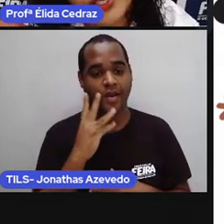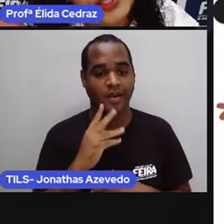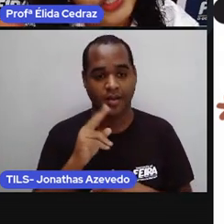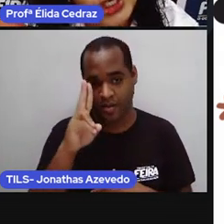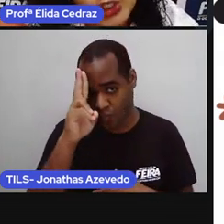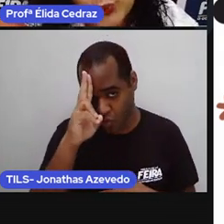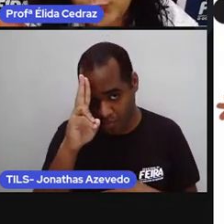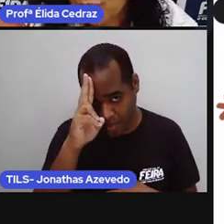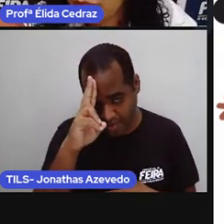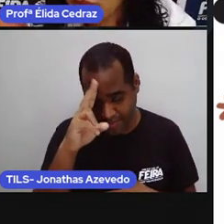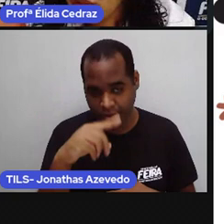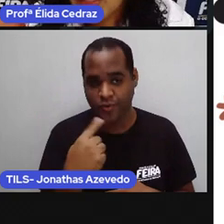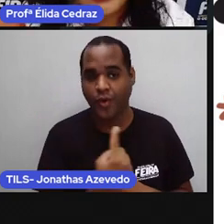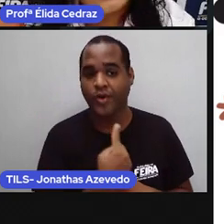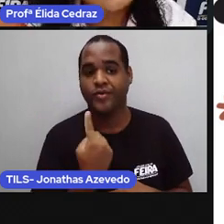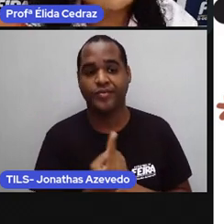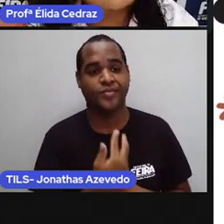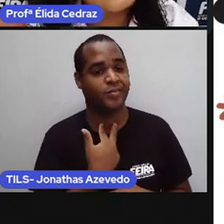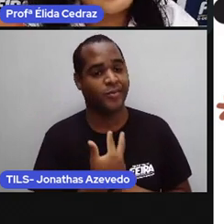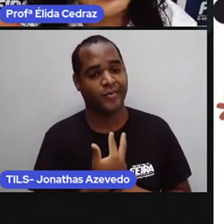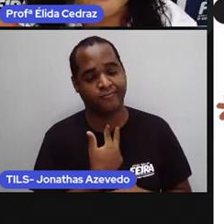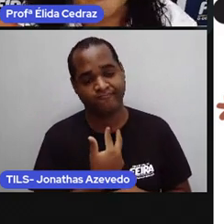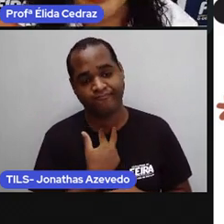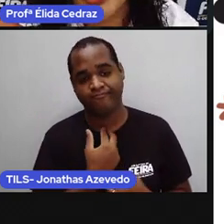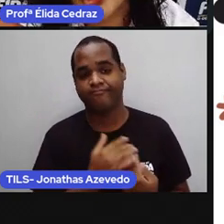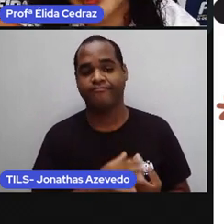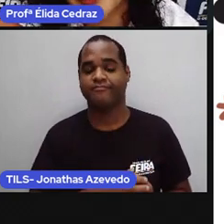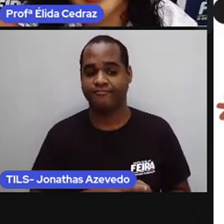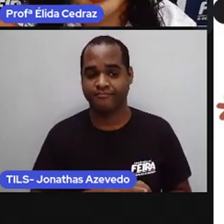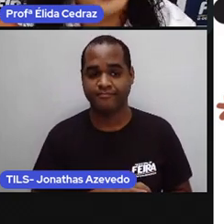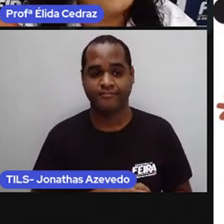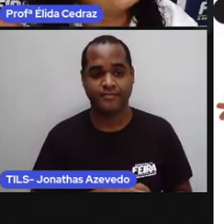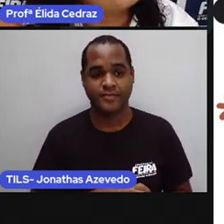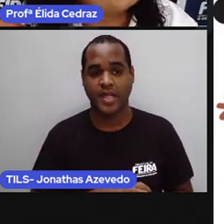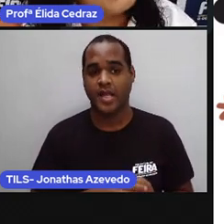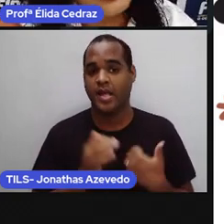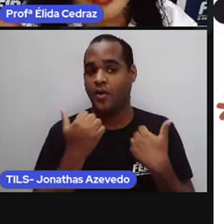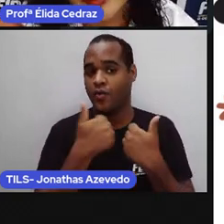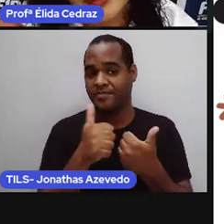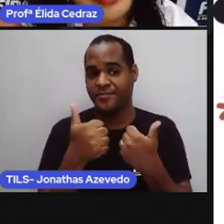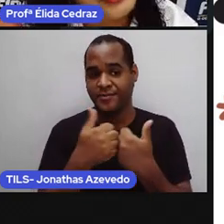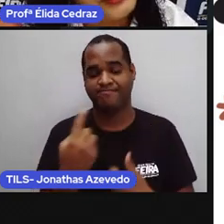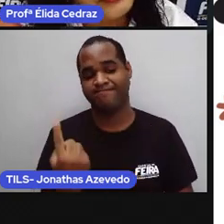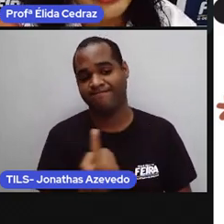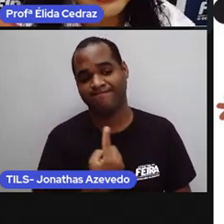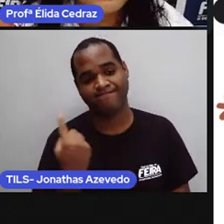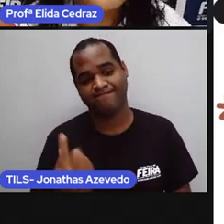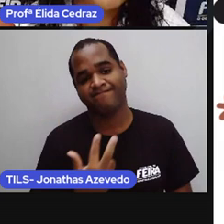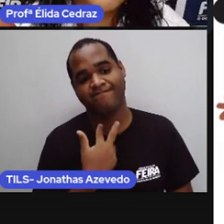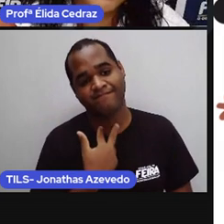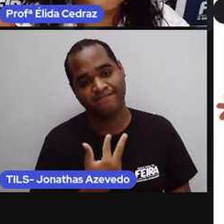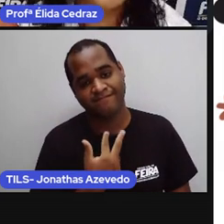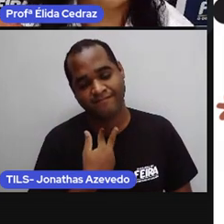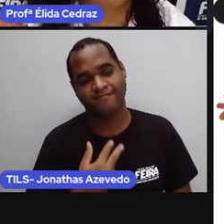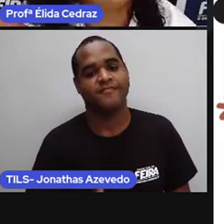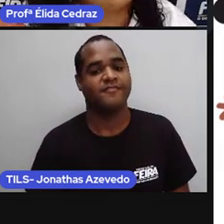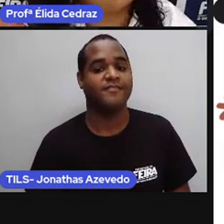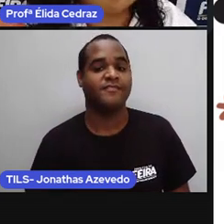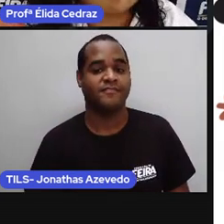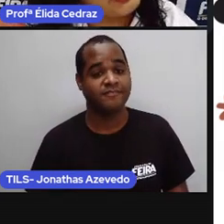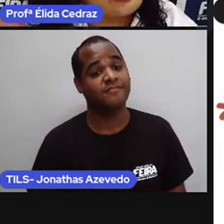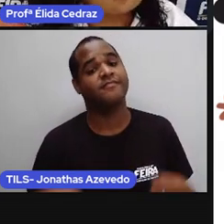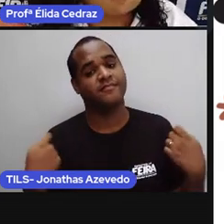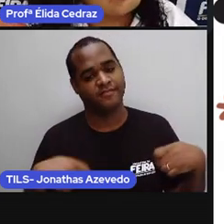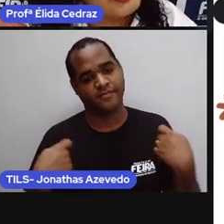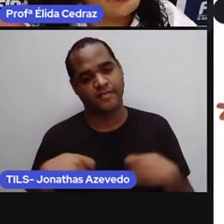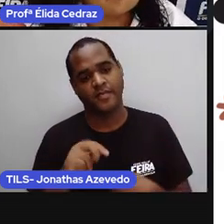sozinho criança não pode andar de ônibus sozinho então tem que ir